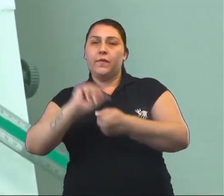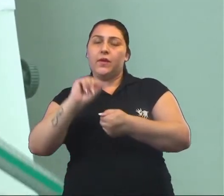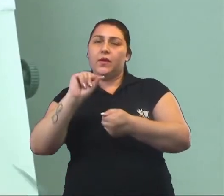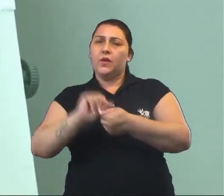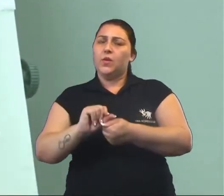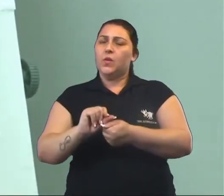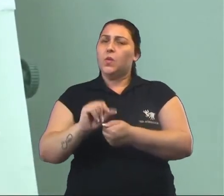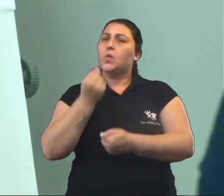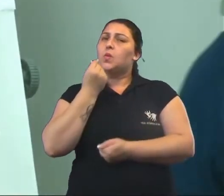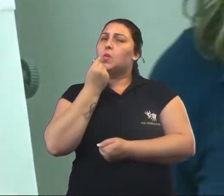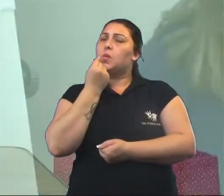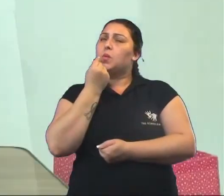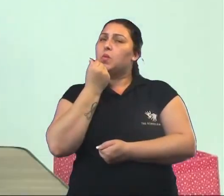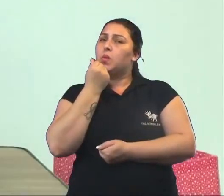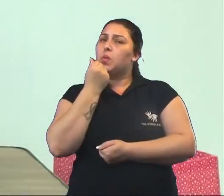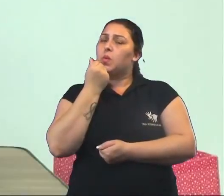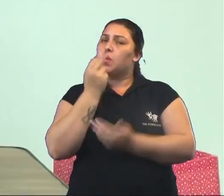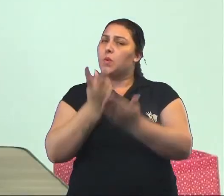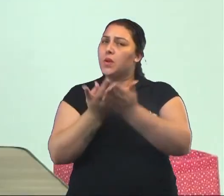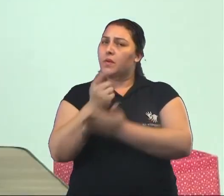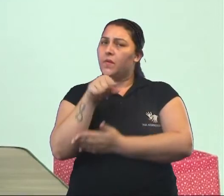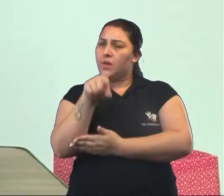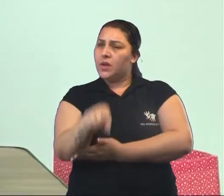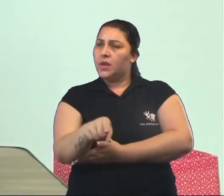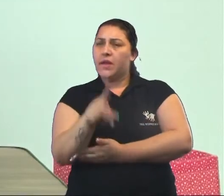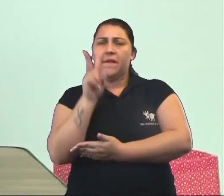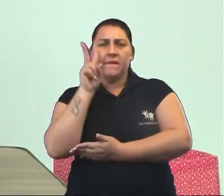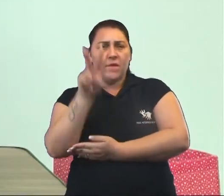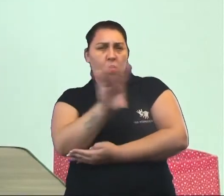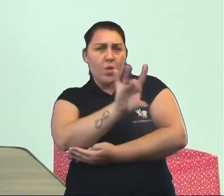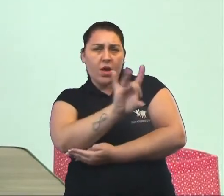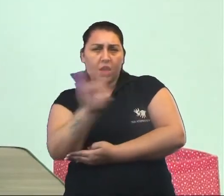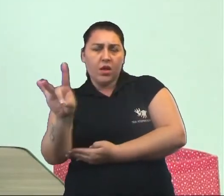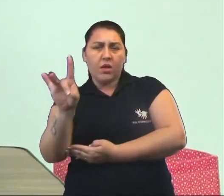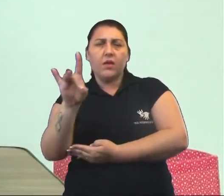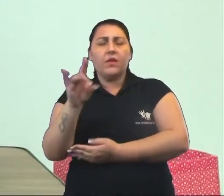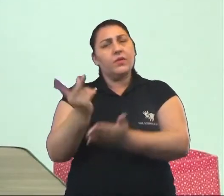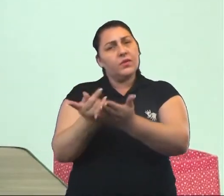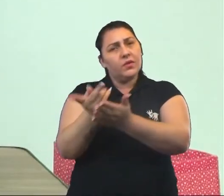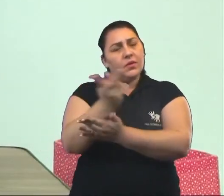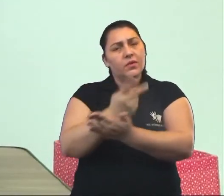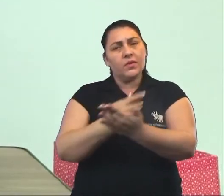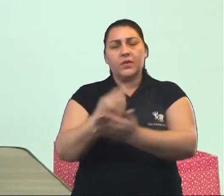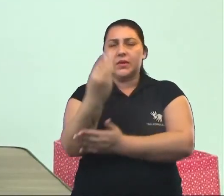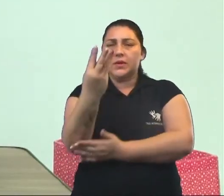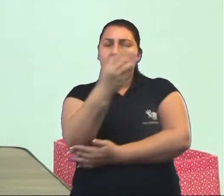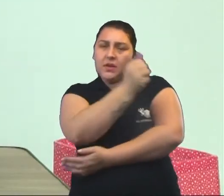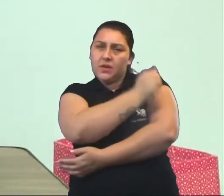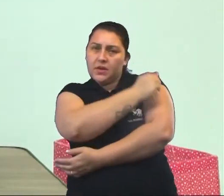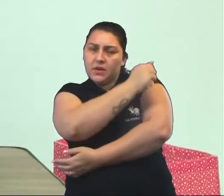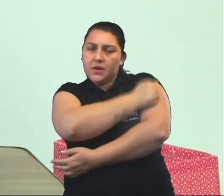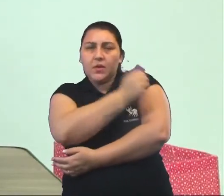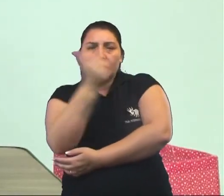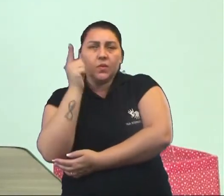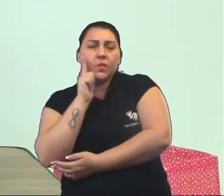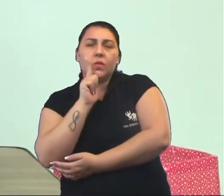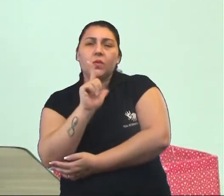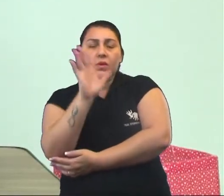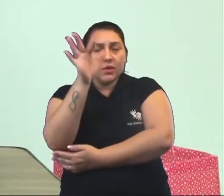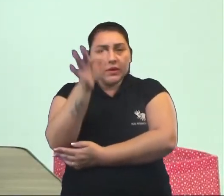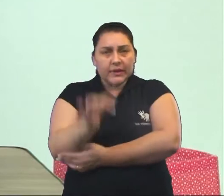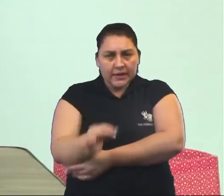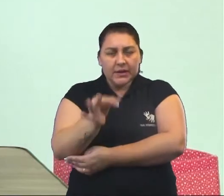lápis. E você, turma aí de casa, observando cada um desses desenhos desses três alunos. Eles conseguiram